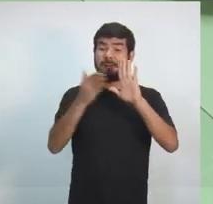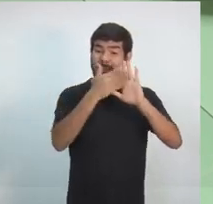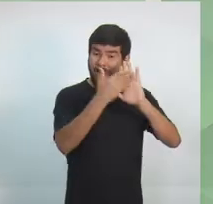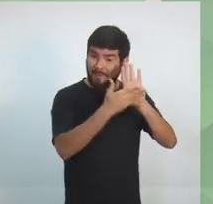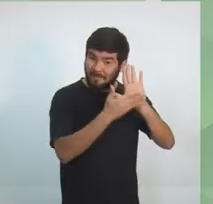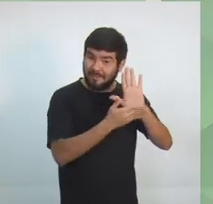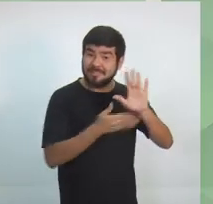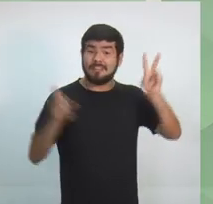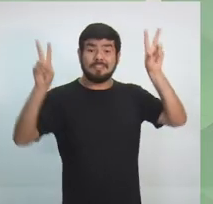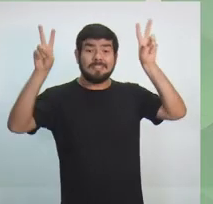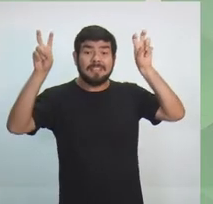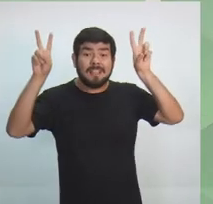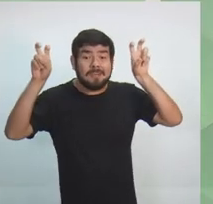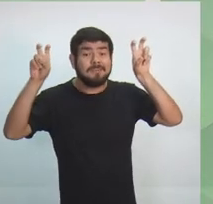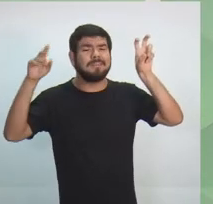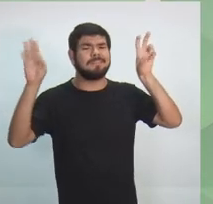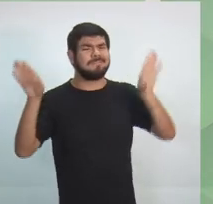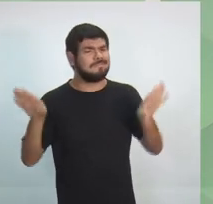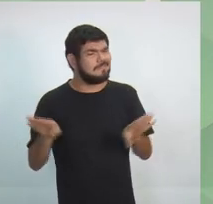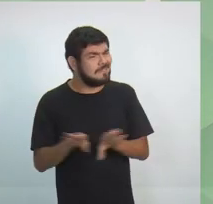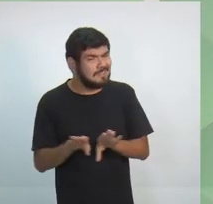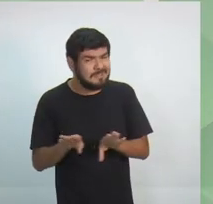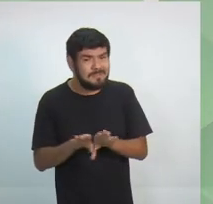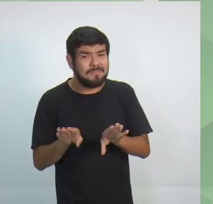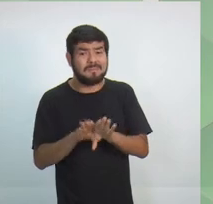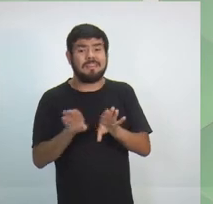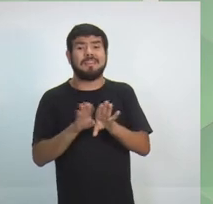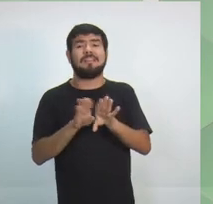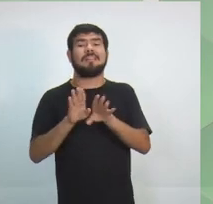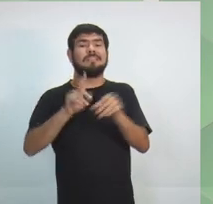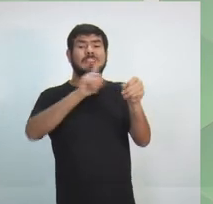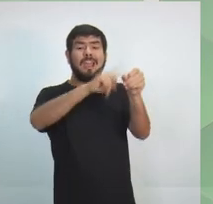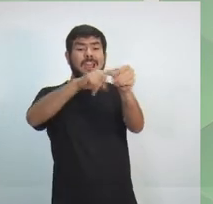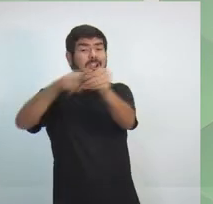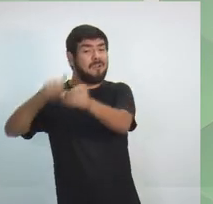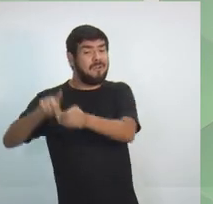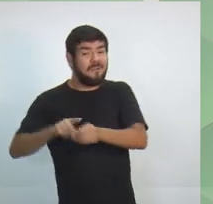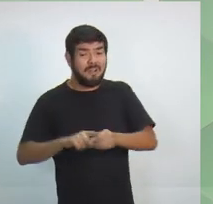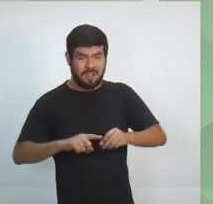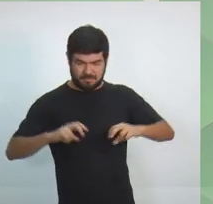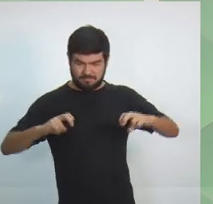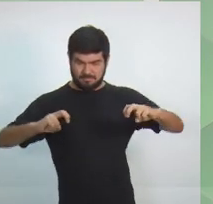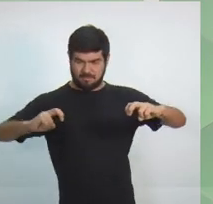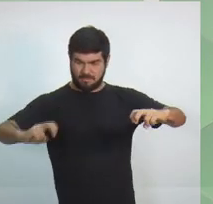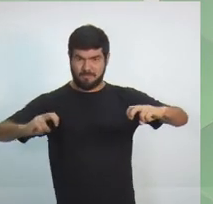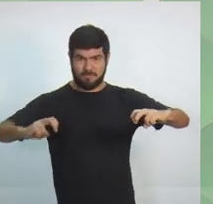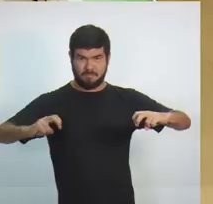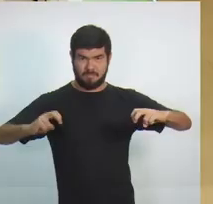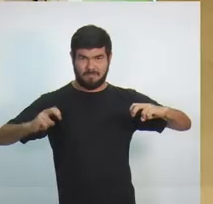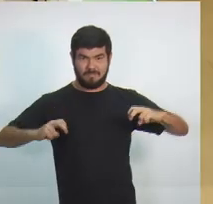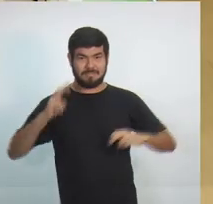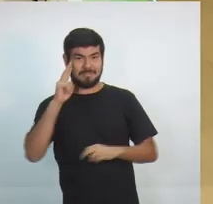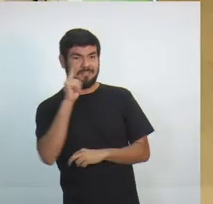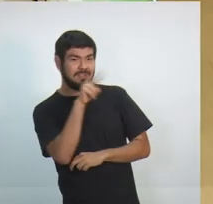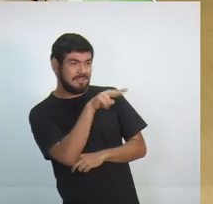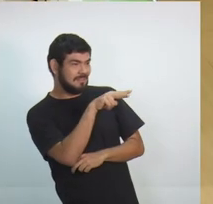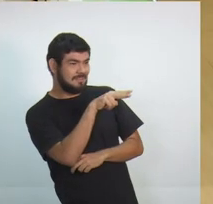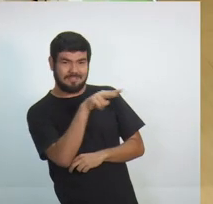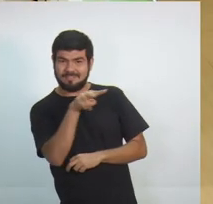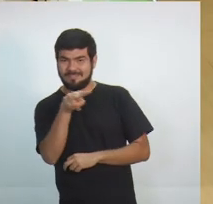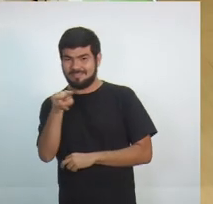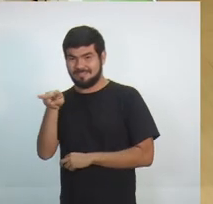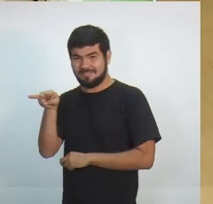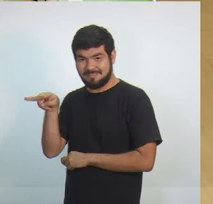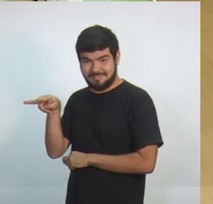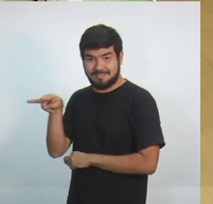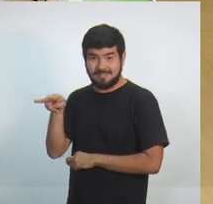sobre esse tema, que também abarca todo o nosso interior. A Ordem das Poltronas que está aqui, você que está vendo, olha, você que está acompanhando a gente